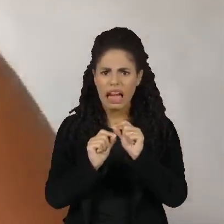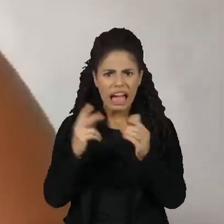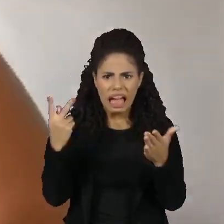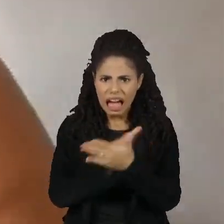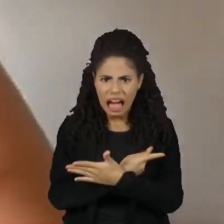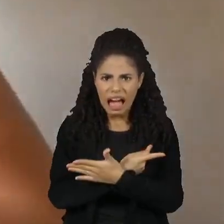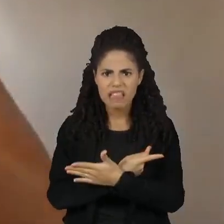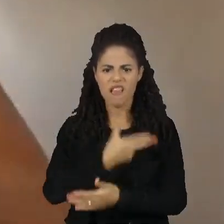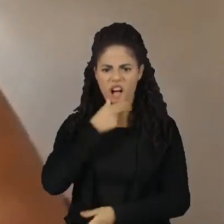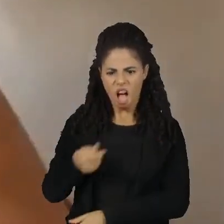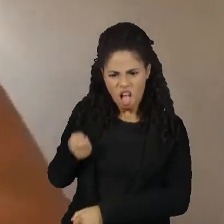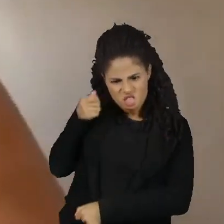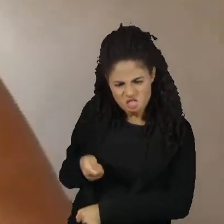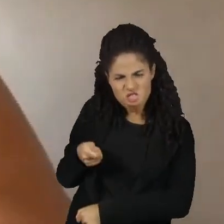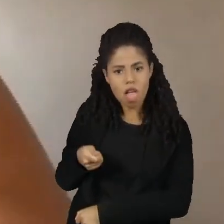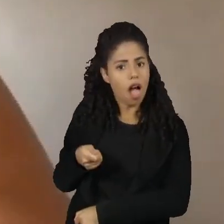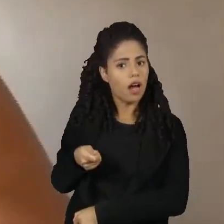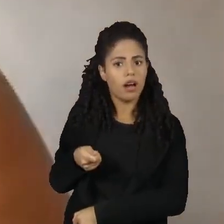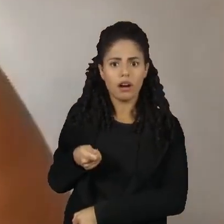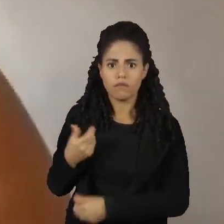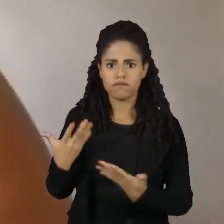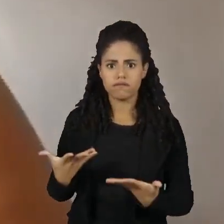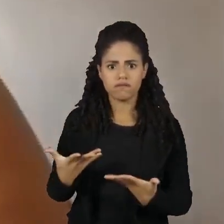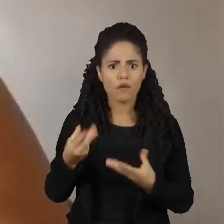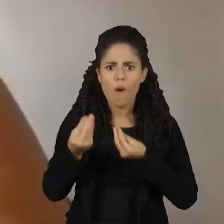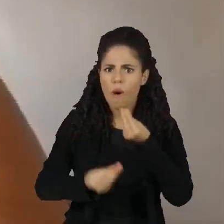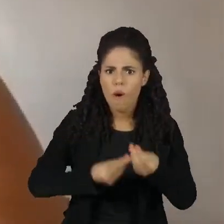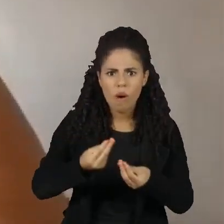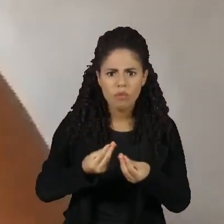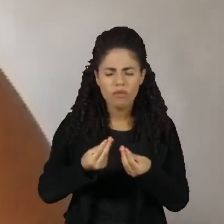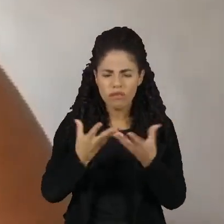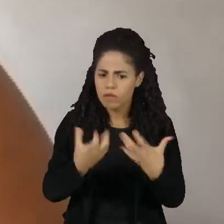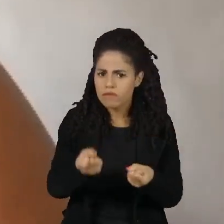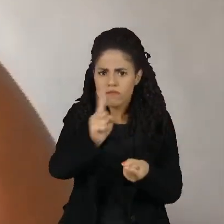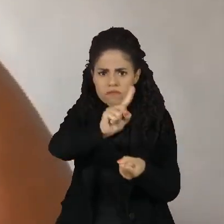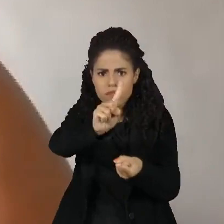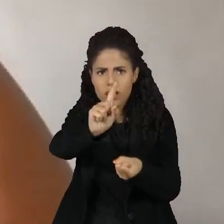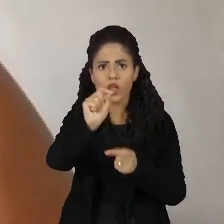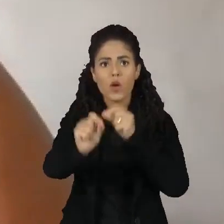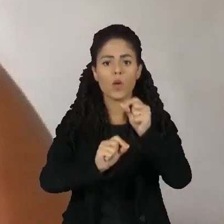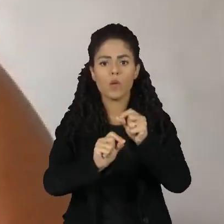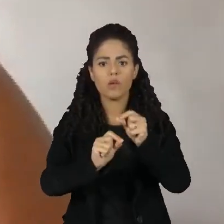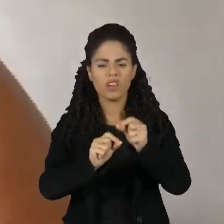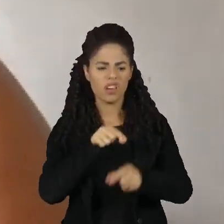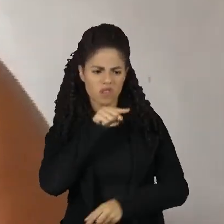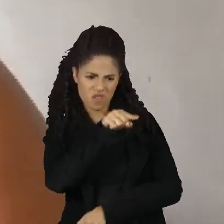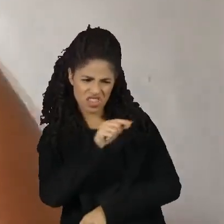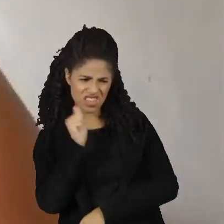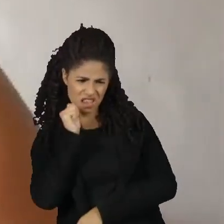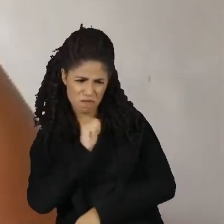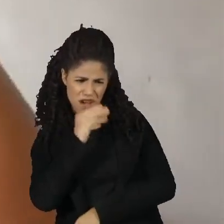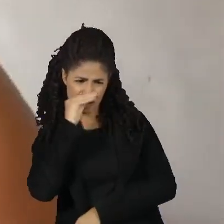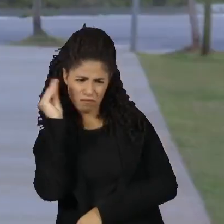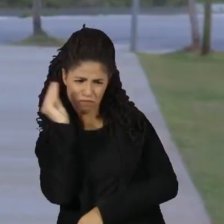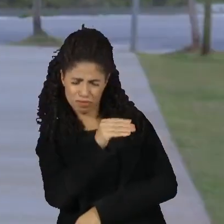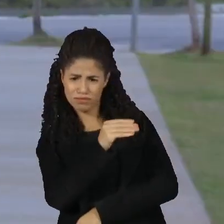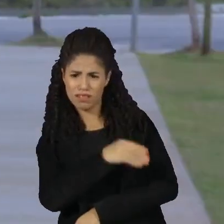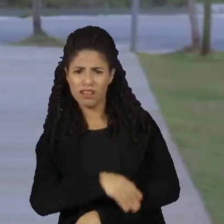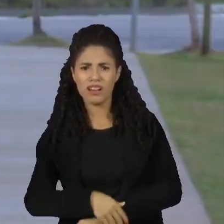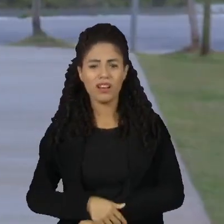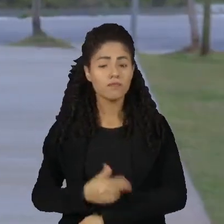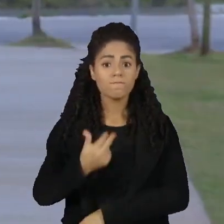machista, altamente comprometedora, que é o seguinte, a sua palavra não basta. apresente provas.